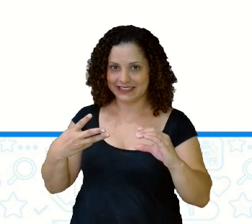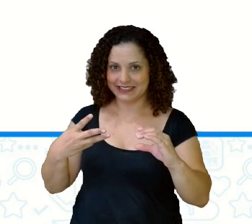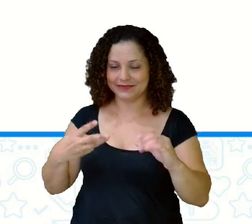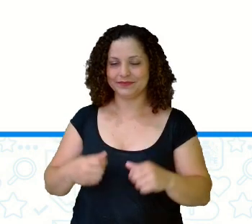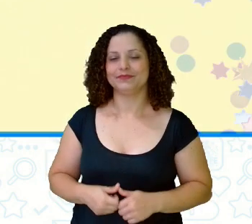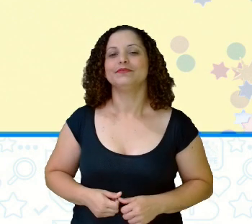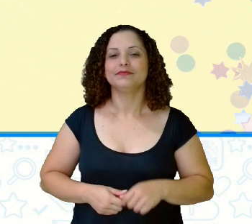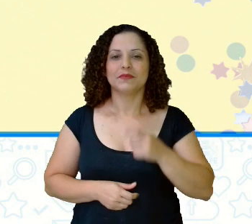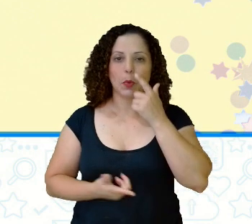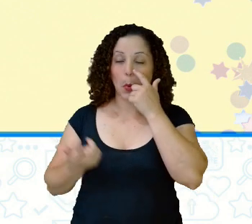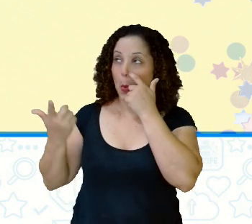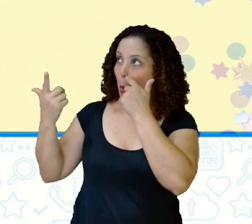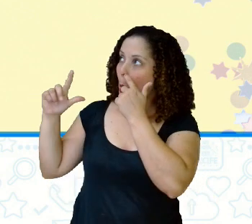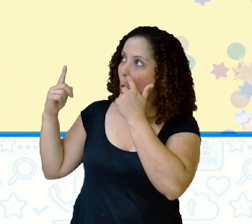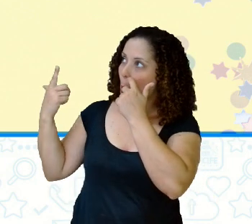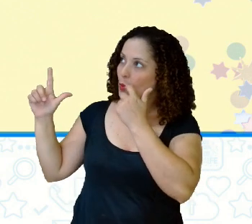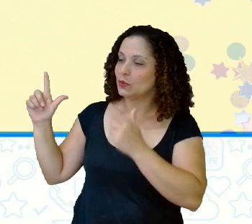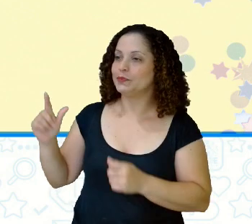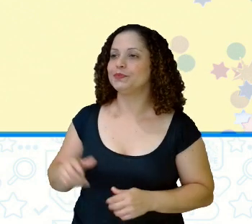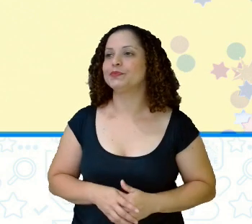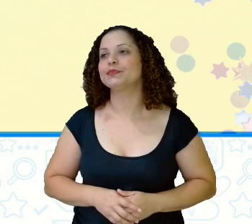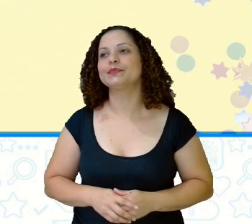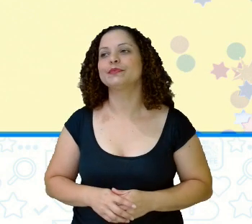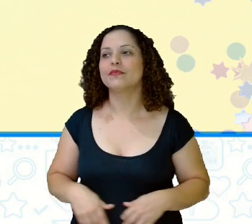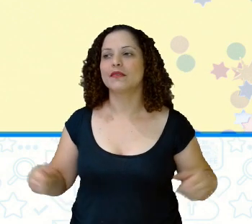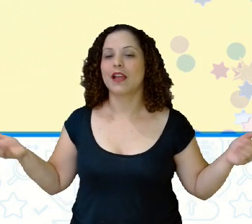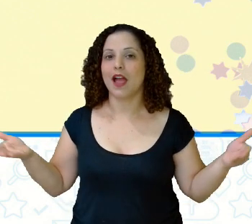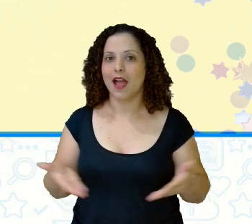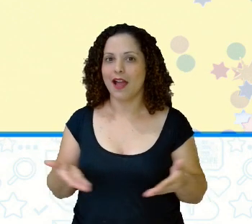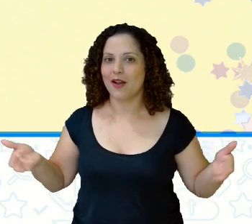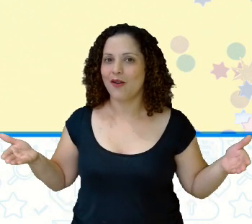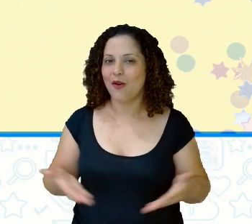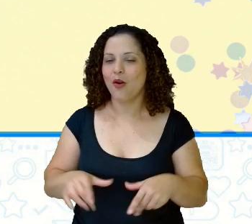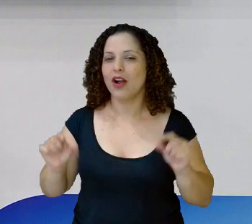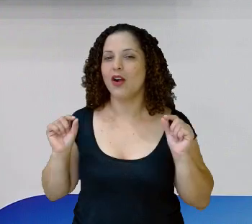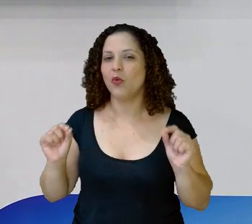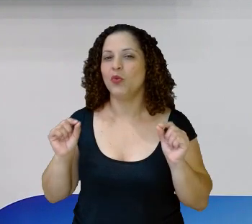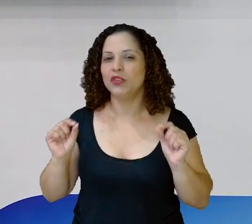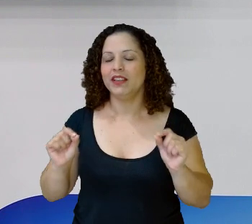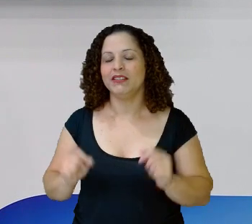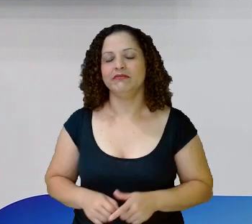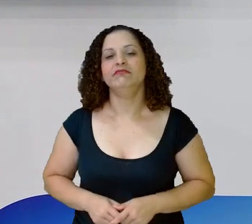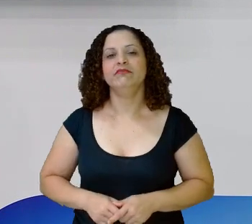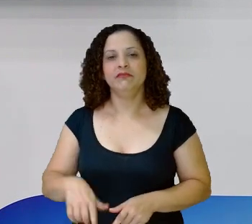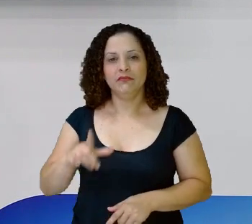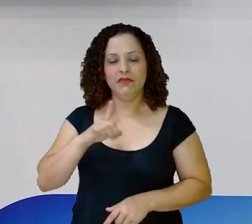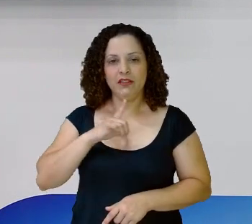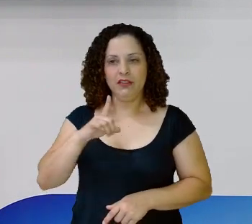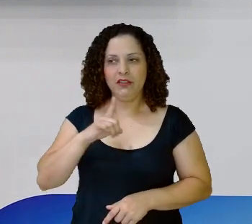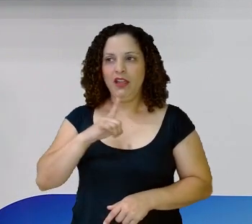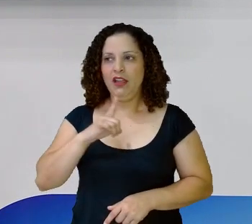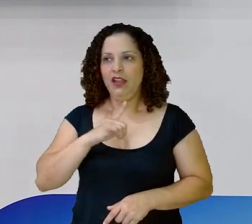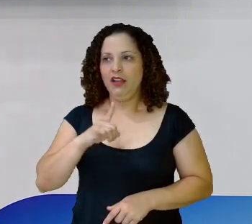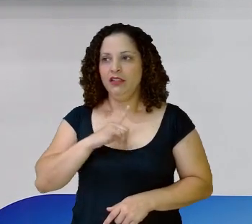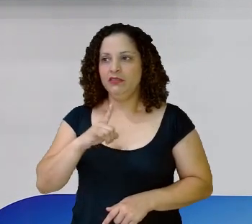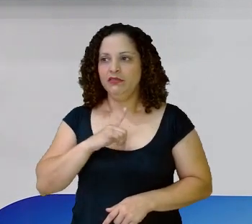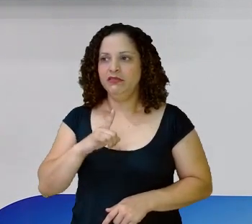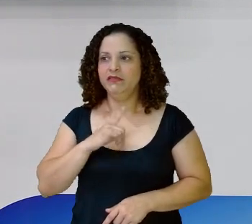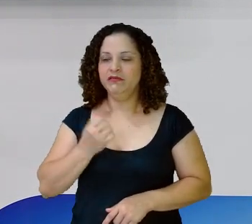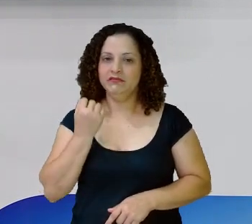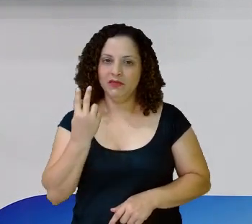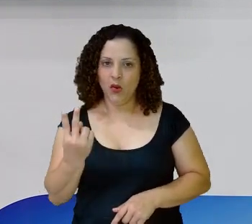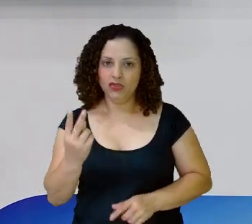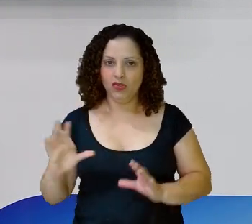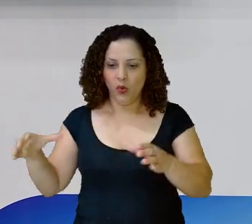Próximo Olha lá agora Nós estávamos falando De camarotes E aqui eu trouxe Dois nomes aqui